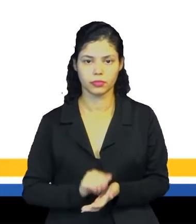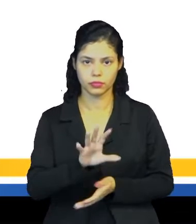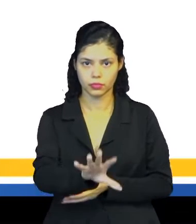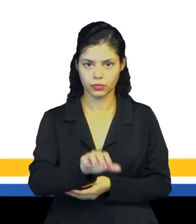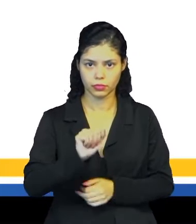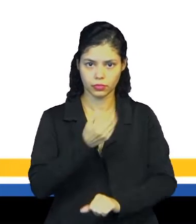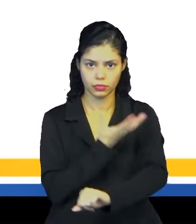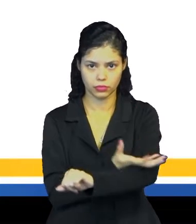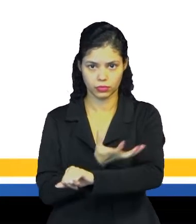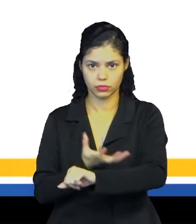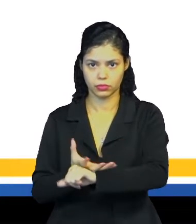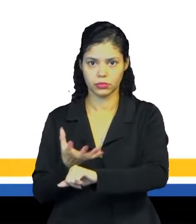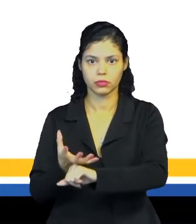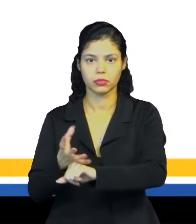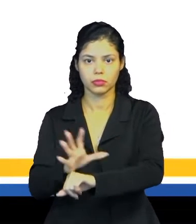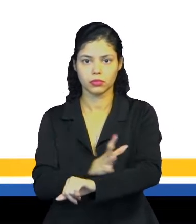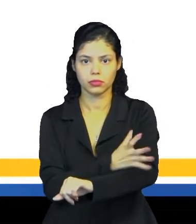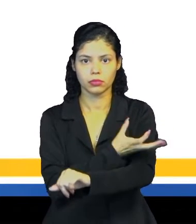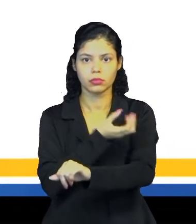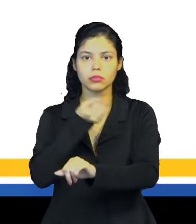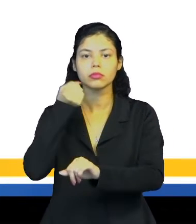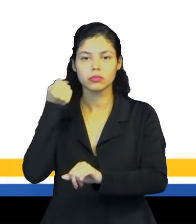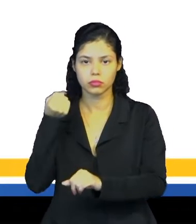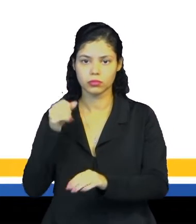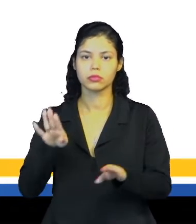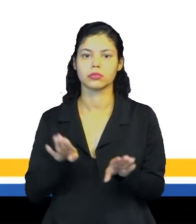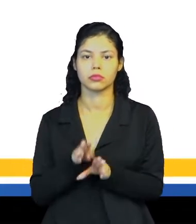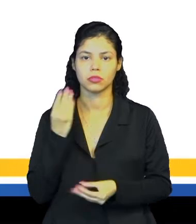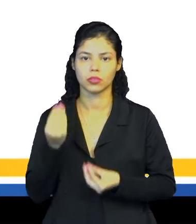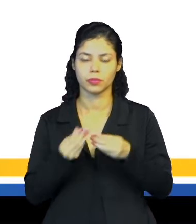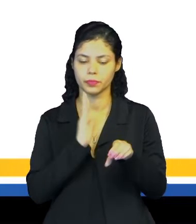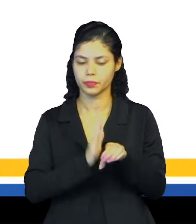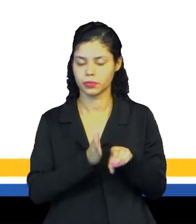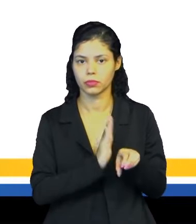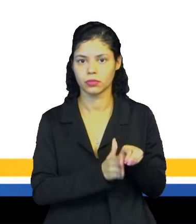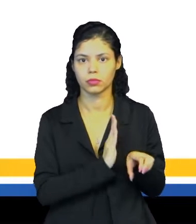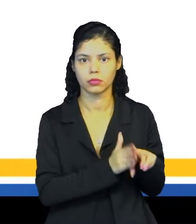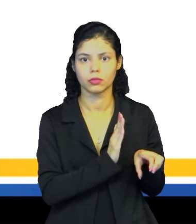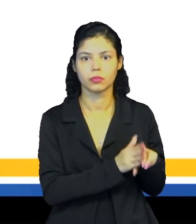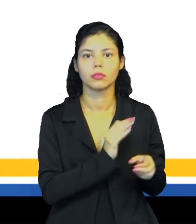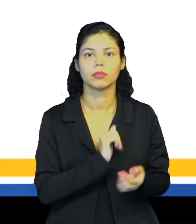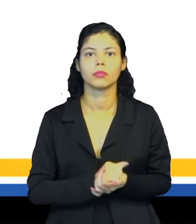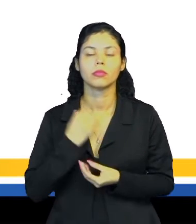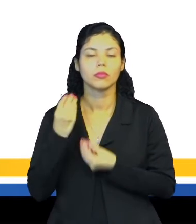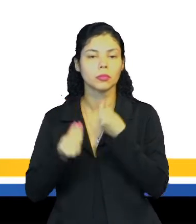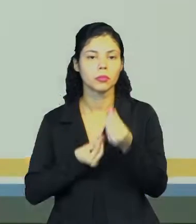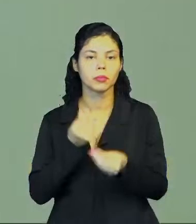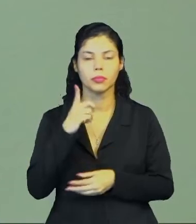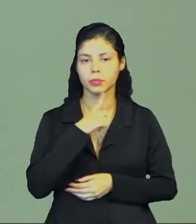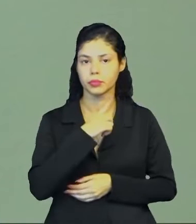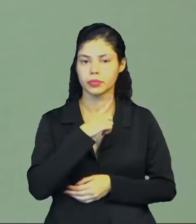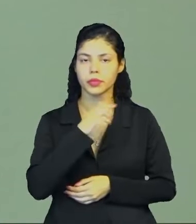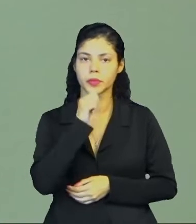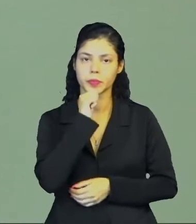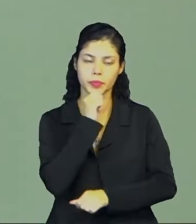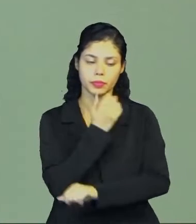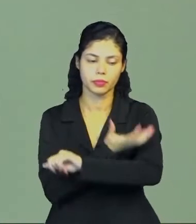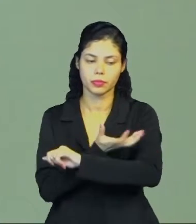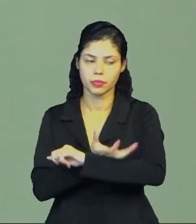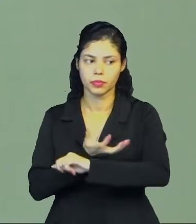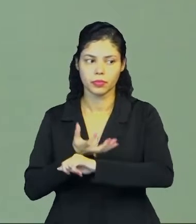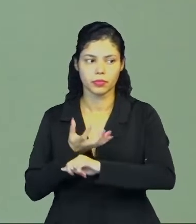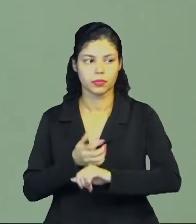acrescida da agricultura de algumas plantas como a mandioca. Então, apesar deles também plantarem,